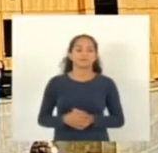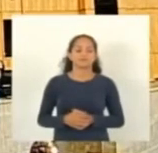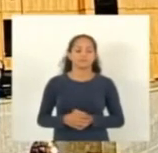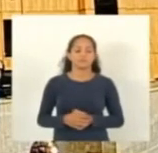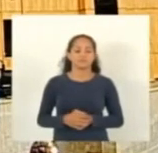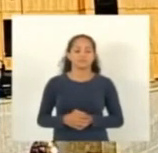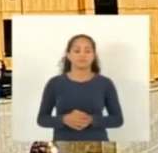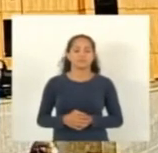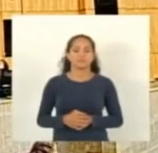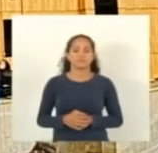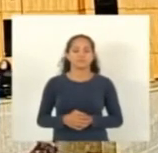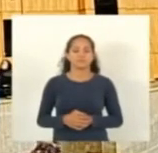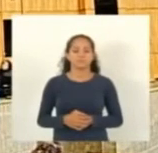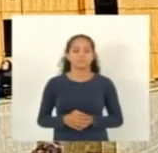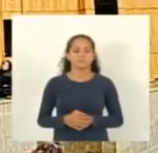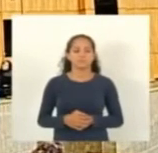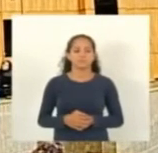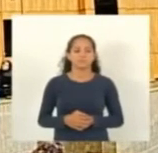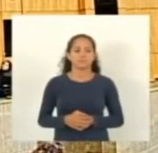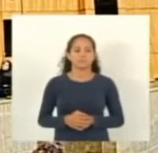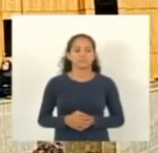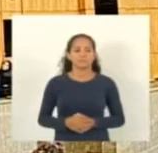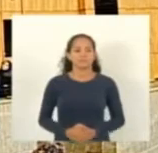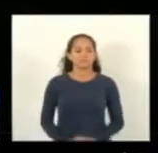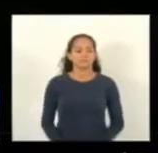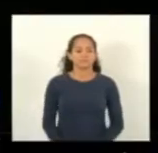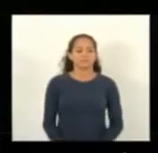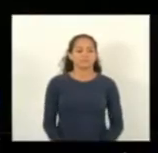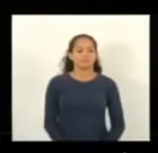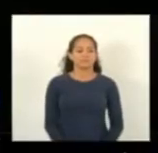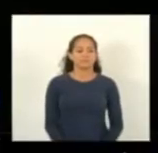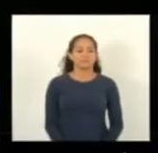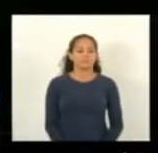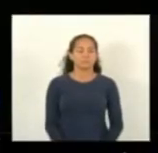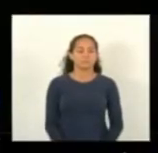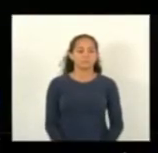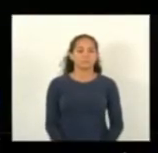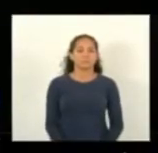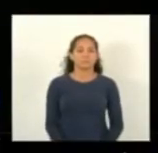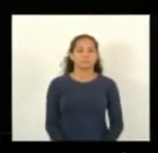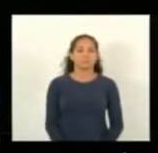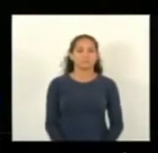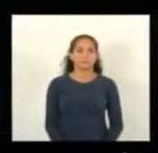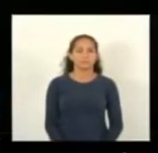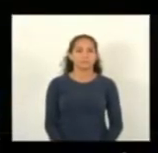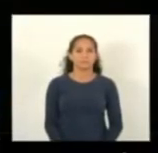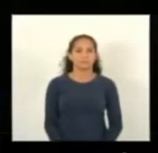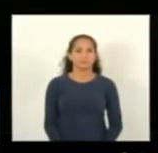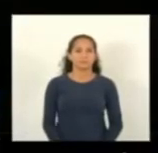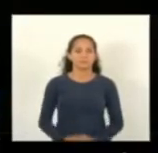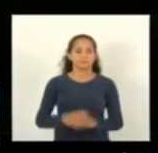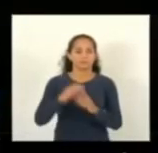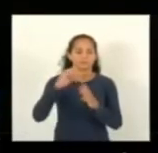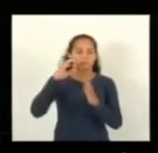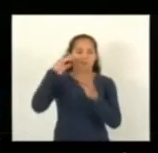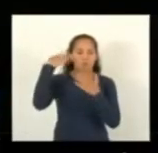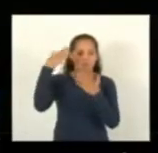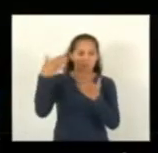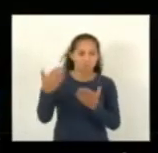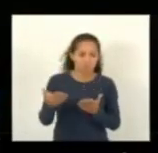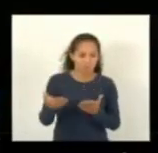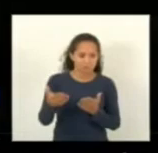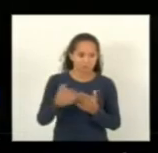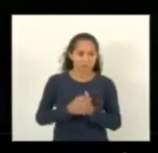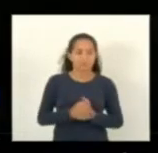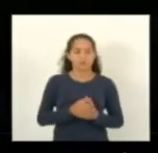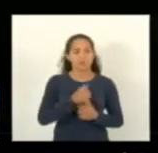A comenda, eu criei a Ilza Pianco em homenagem à esposa de